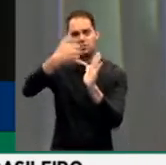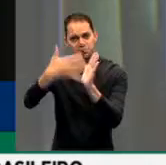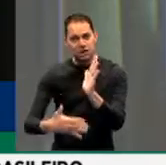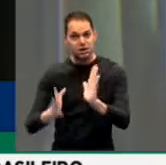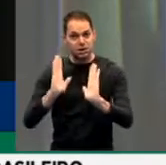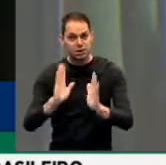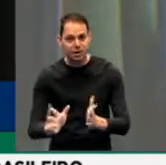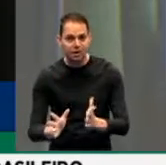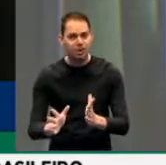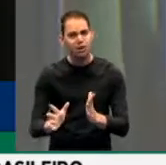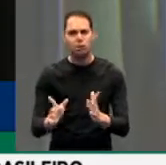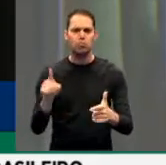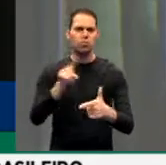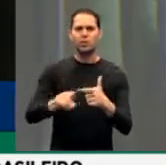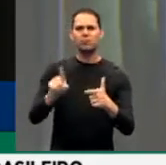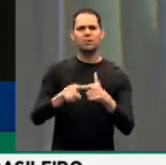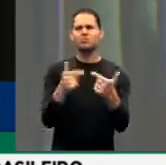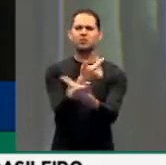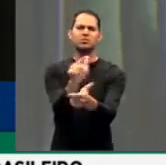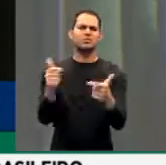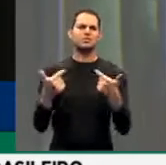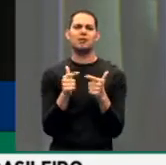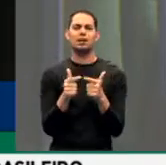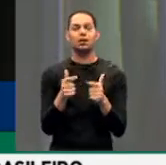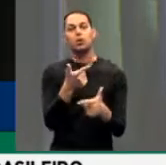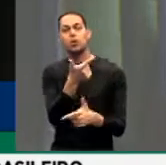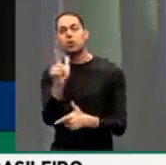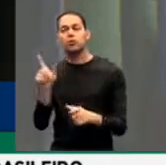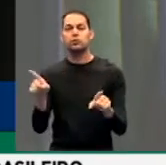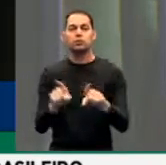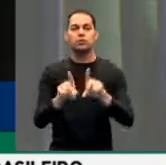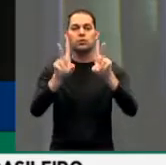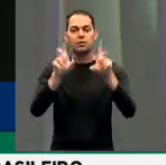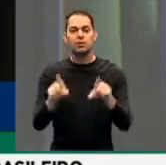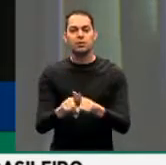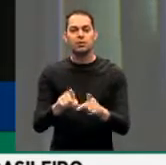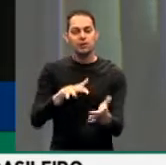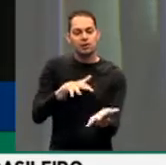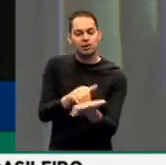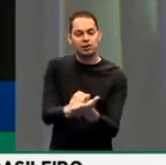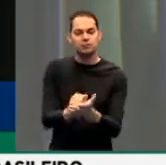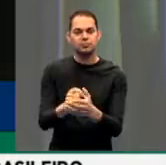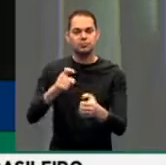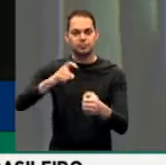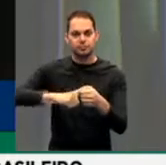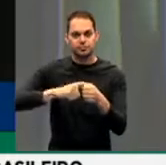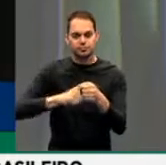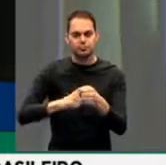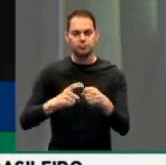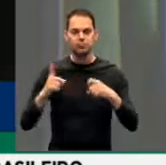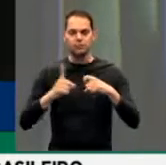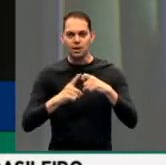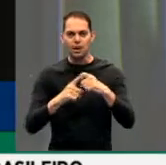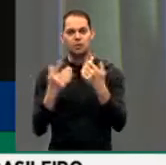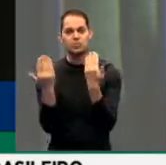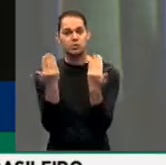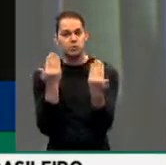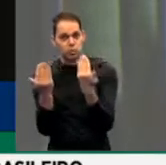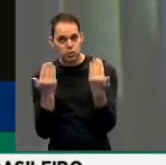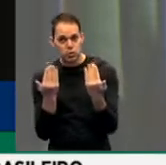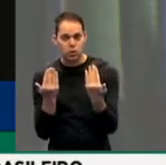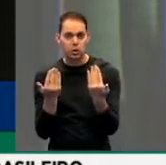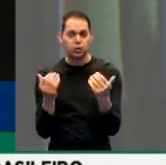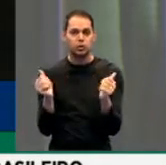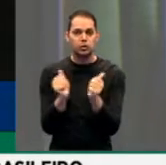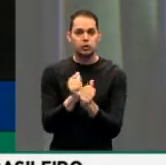Não há problema nisso. Outro ponto, credenciamento junto aos órgãos do Estado, dos médicos, psicólogos, aos